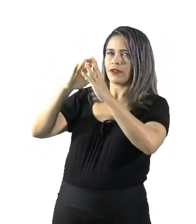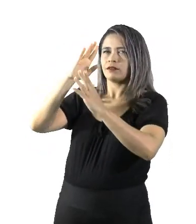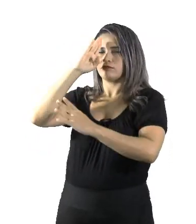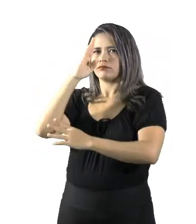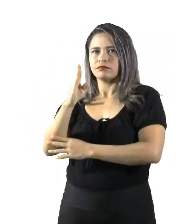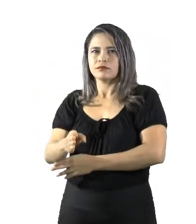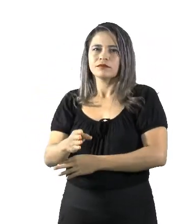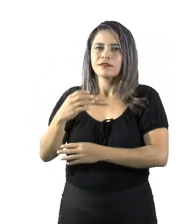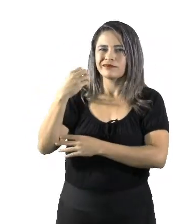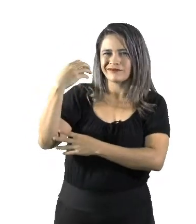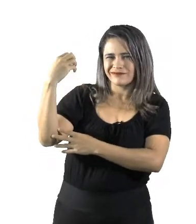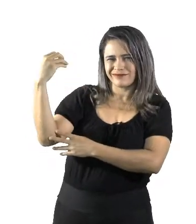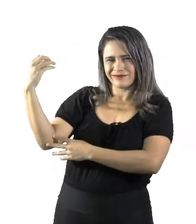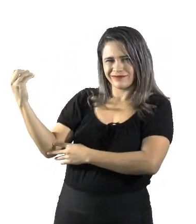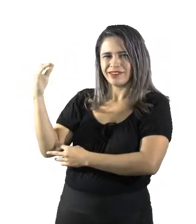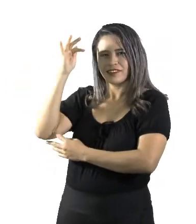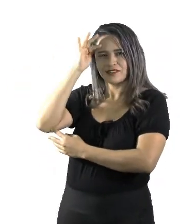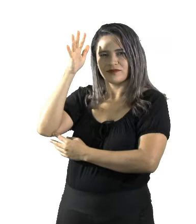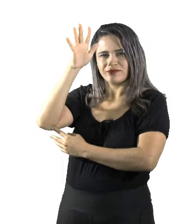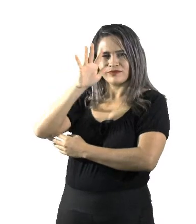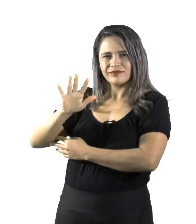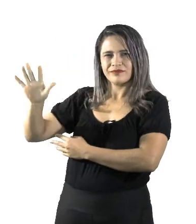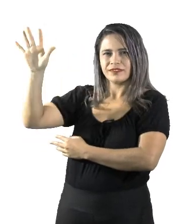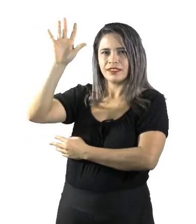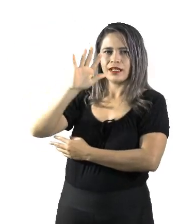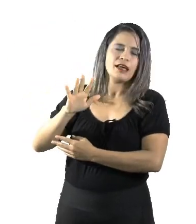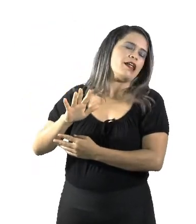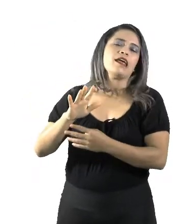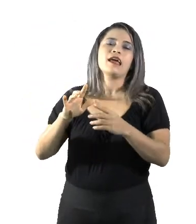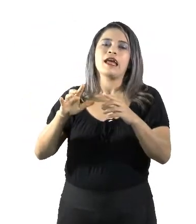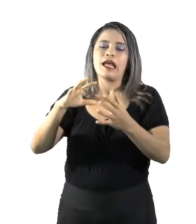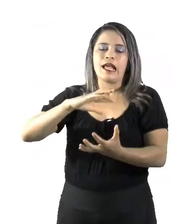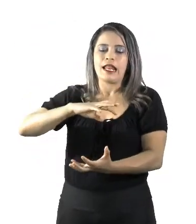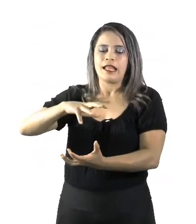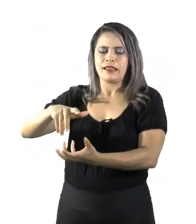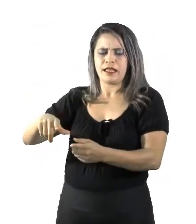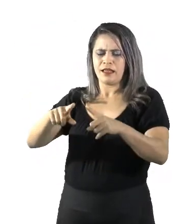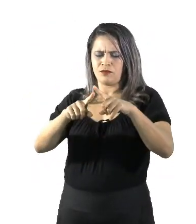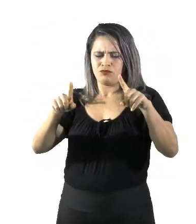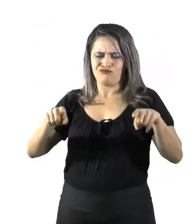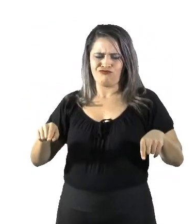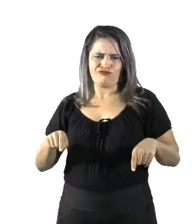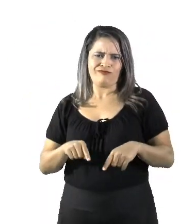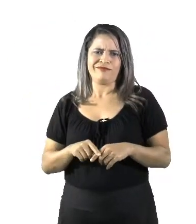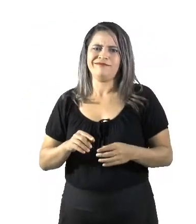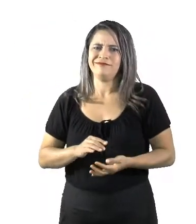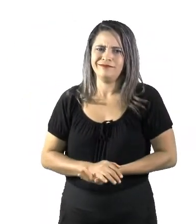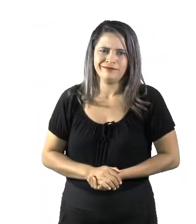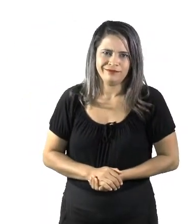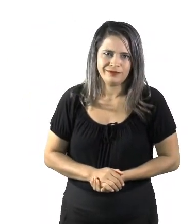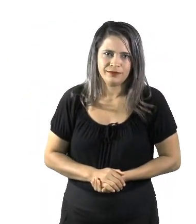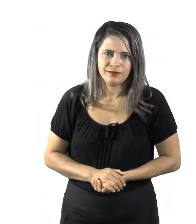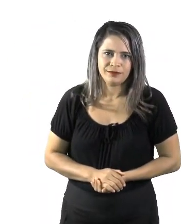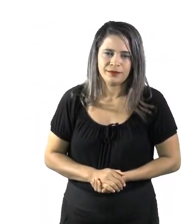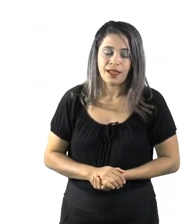Então, algumas teorias acreditavam que a Terra era quadrada, outras teorias que a Terra era esférica, outras